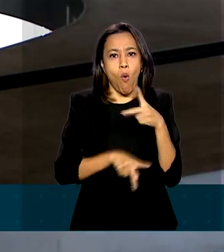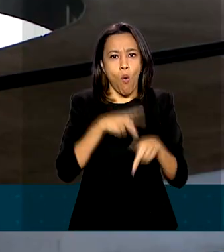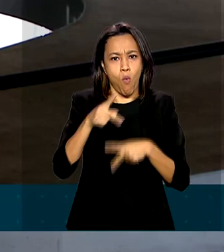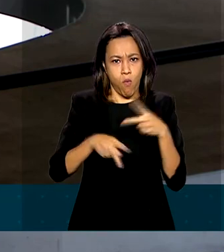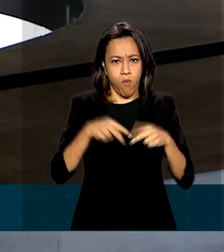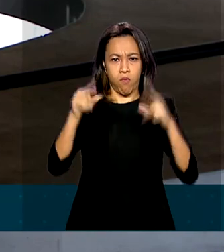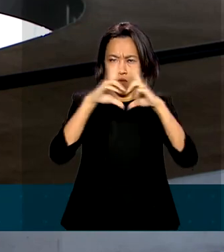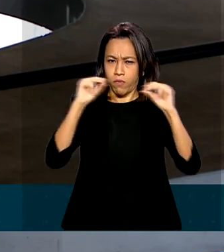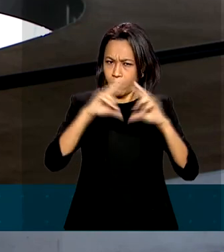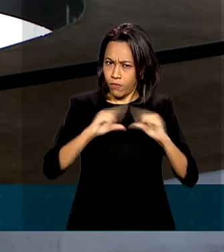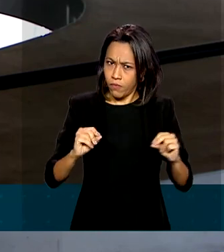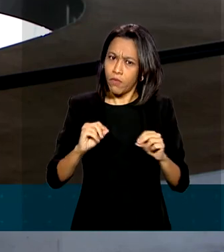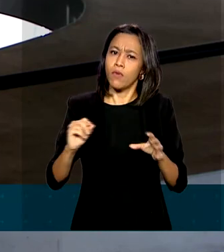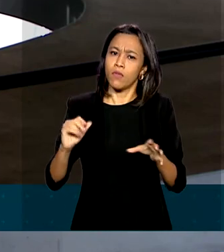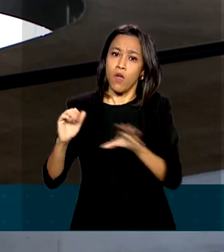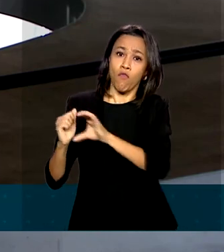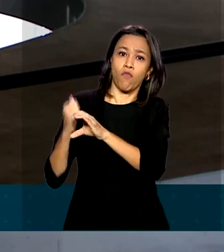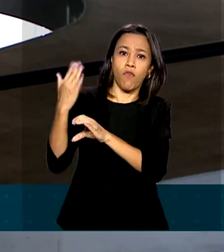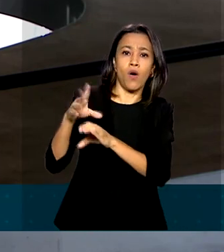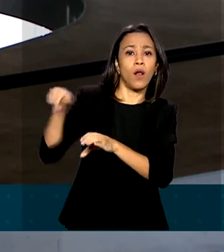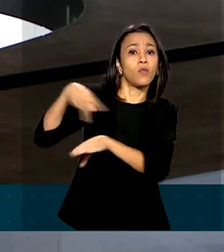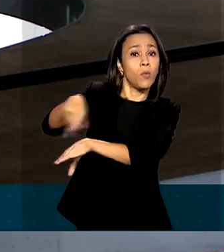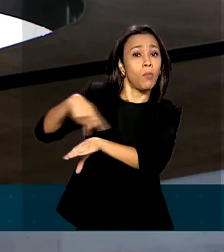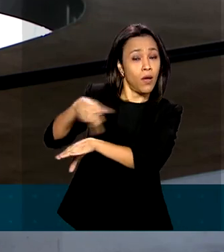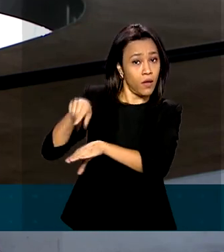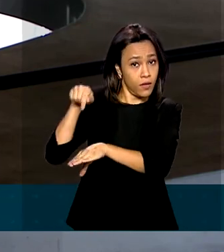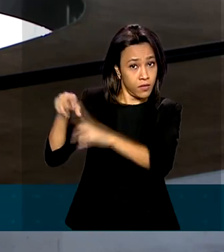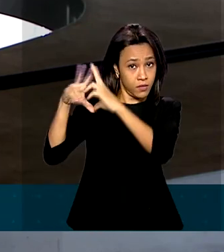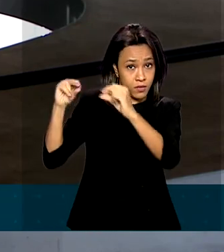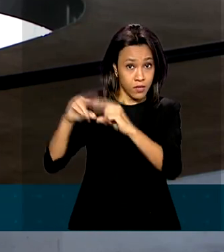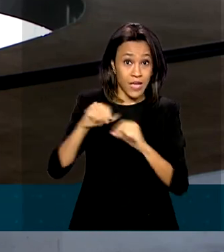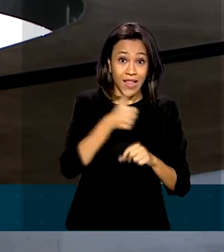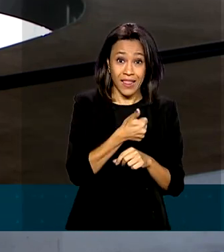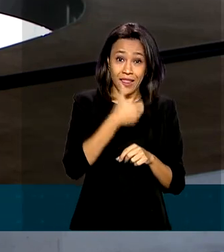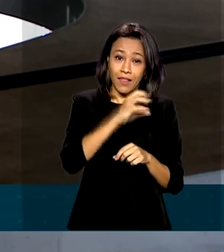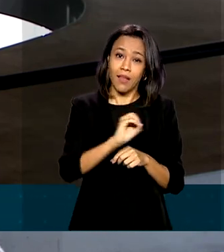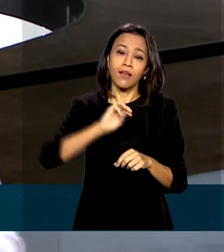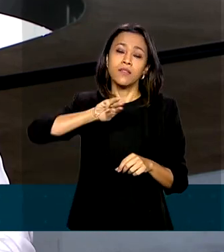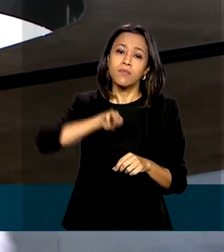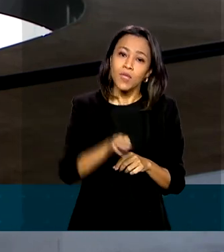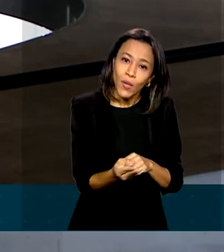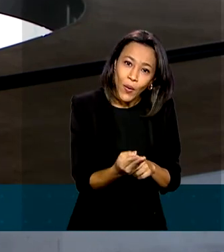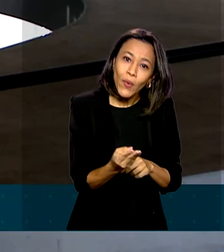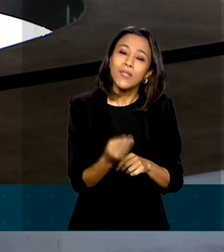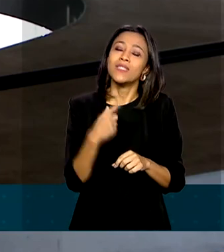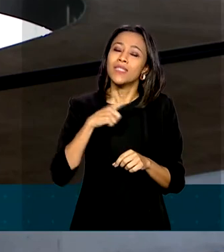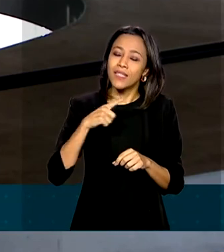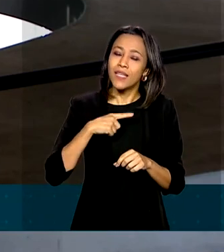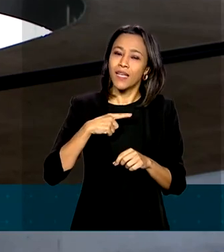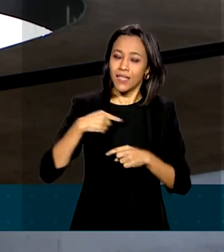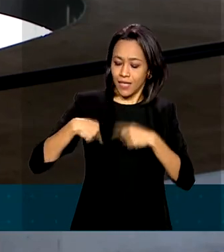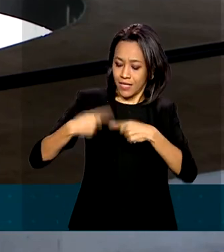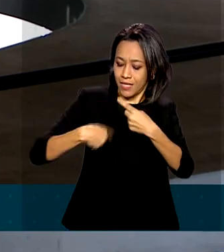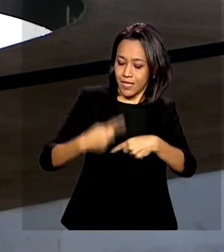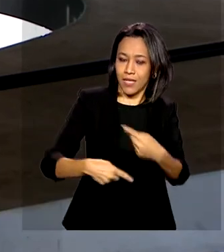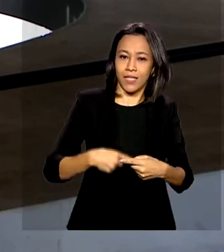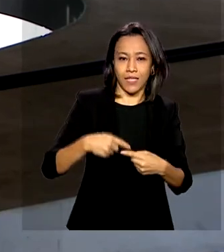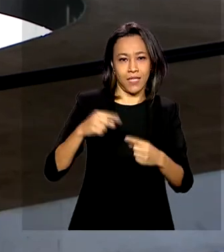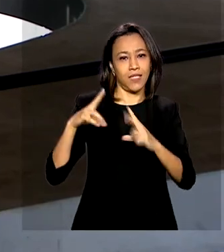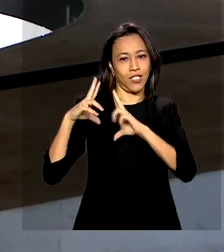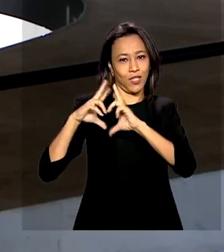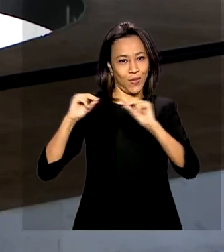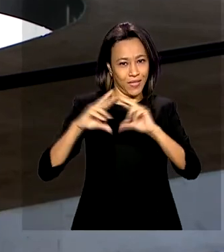Líbano. Segundo o presidente, são 10 milhões de brasileiros com ascendência libanesa vivendo aqui.